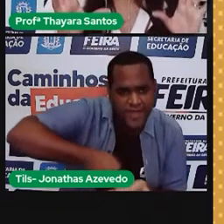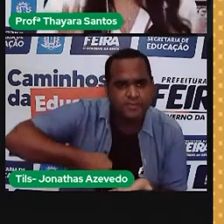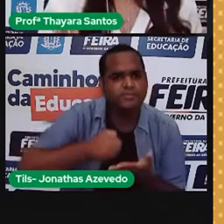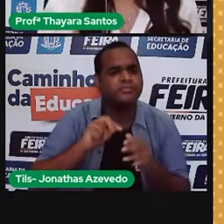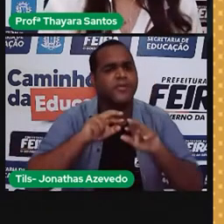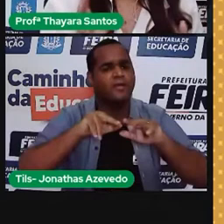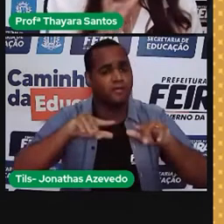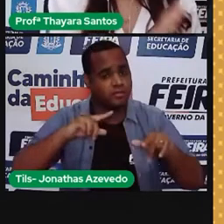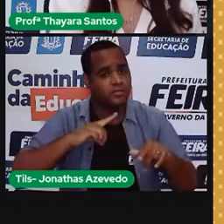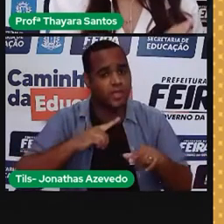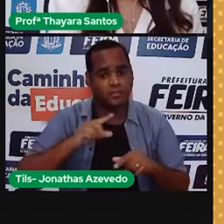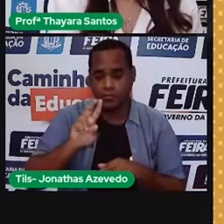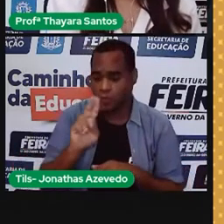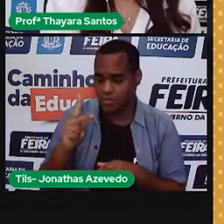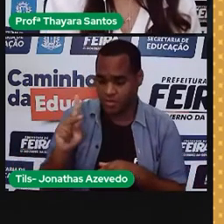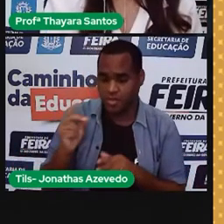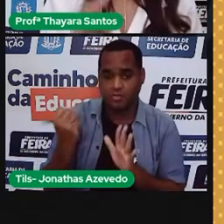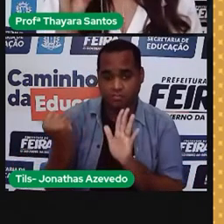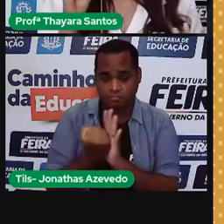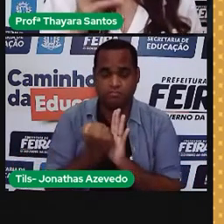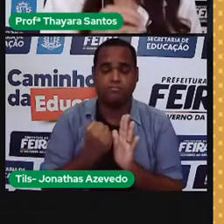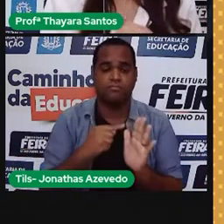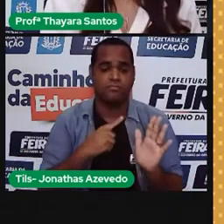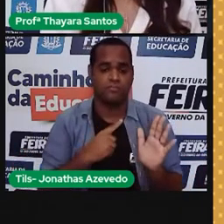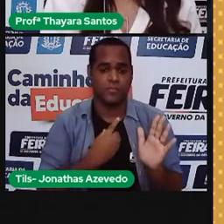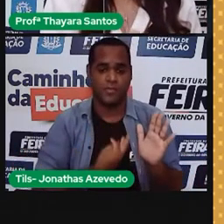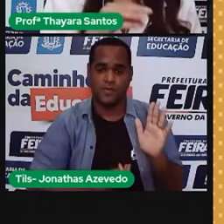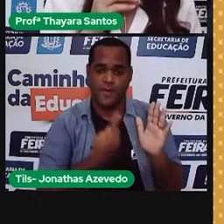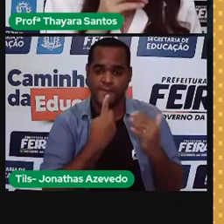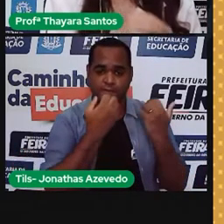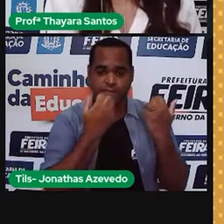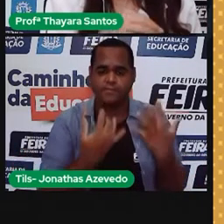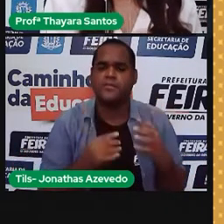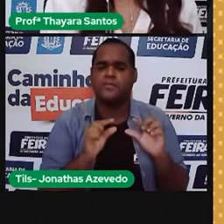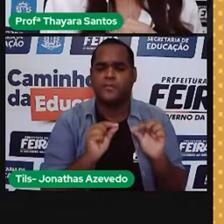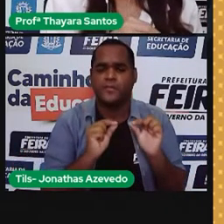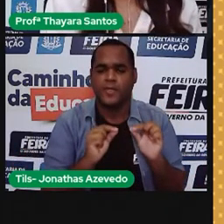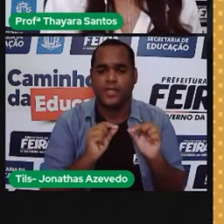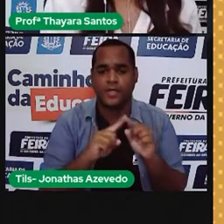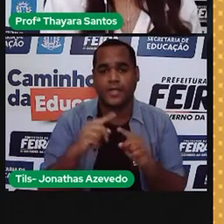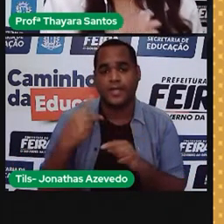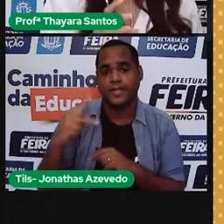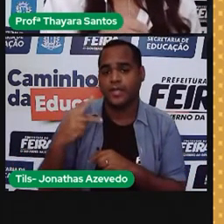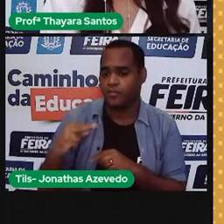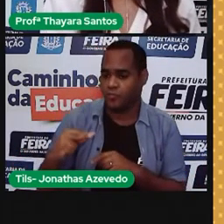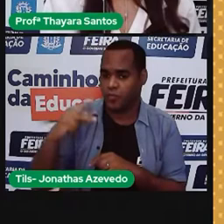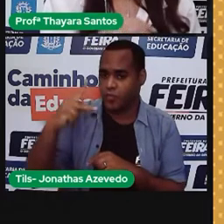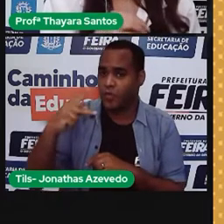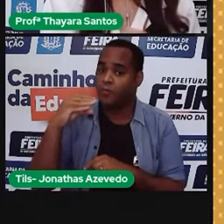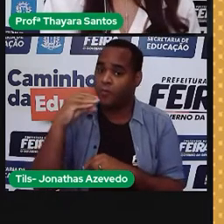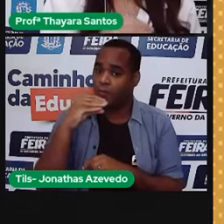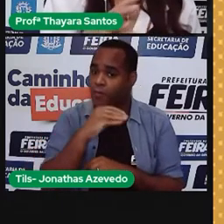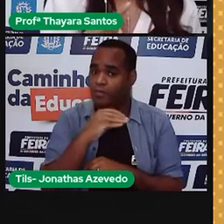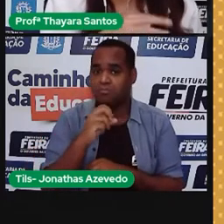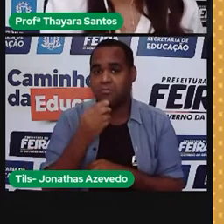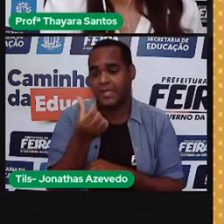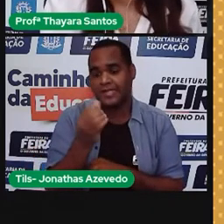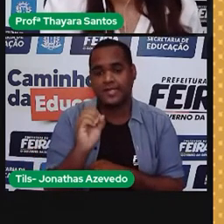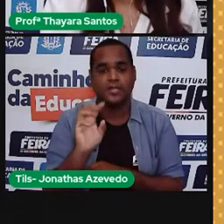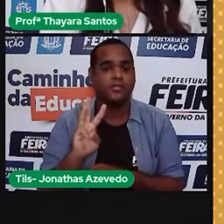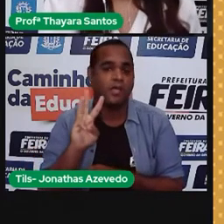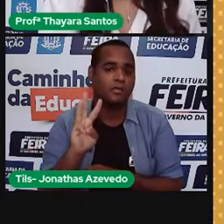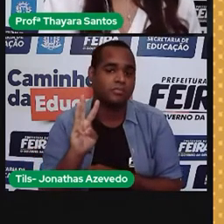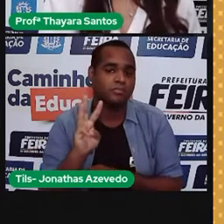todos esses na embalagem, até no próprio equipamento, tem descrito ali qual é a potência dele. Ah, lâmpada. Lâmpada de 60